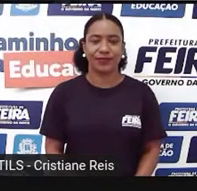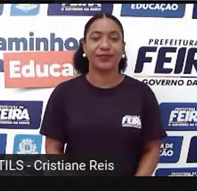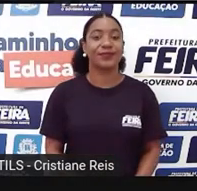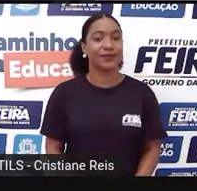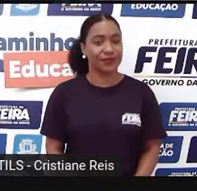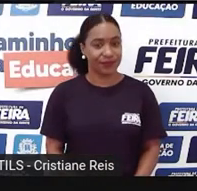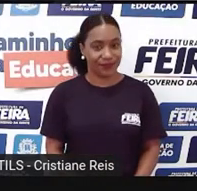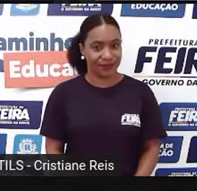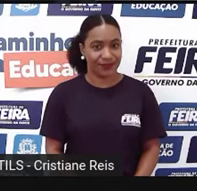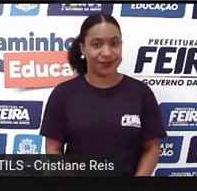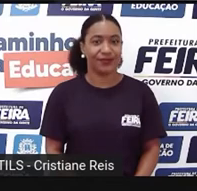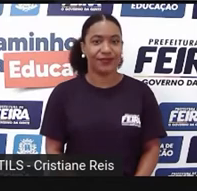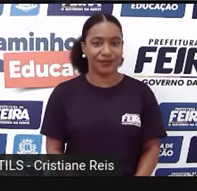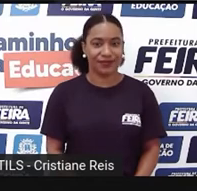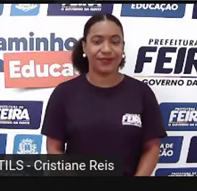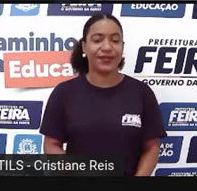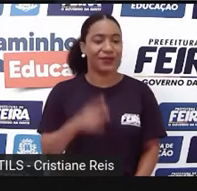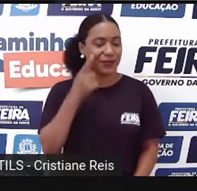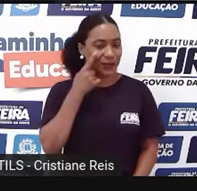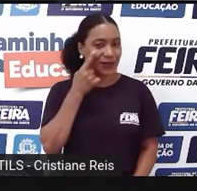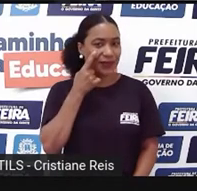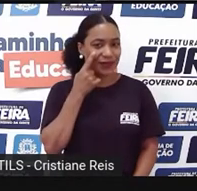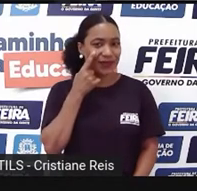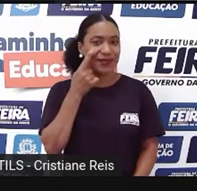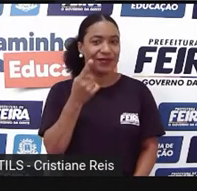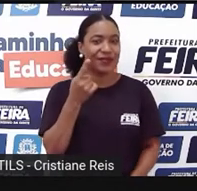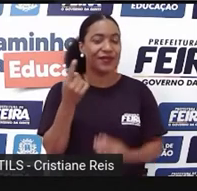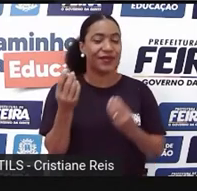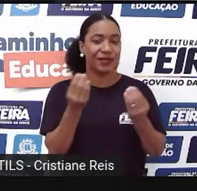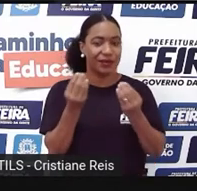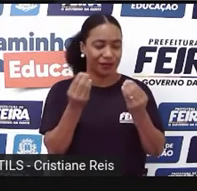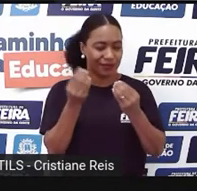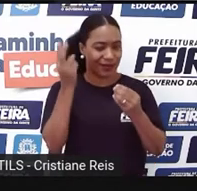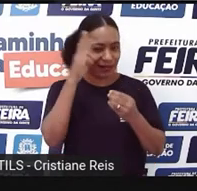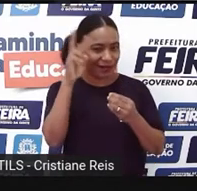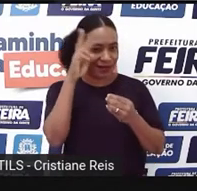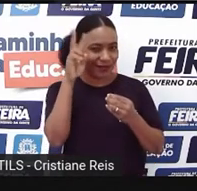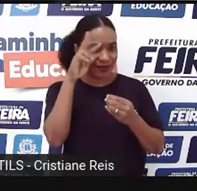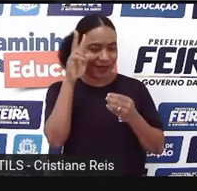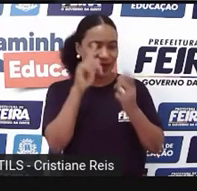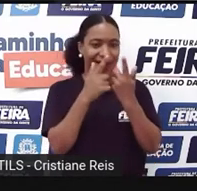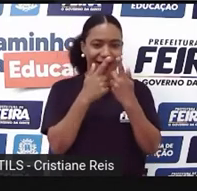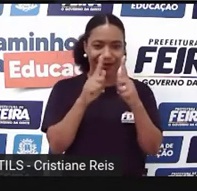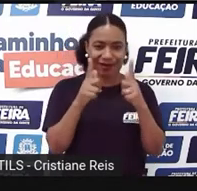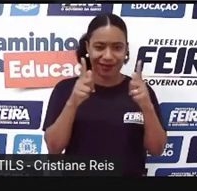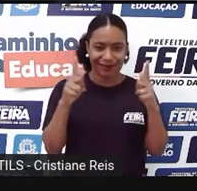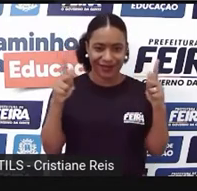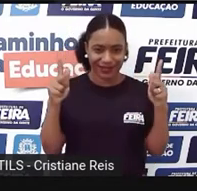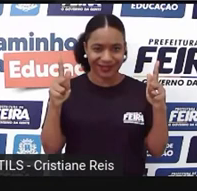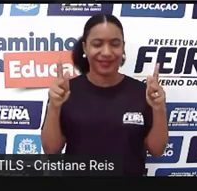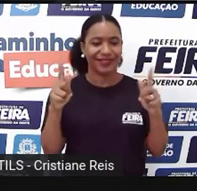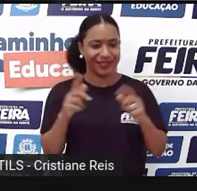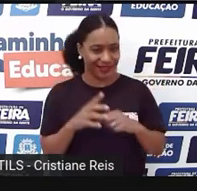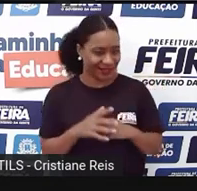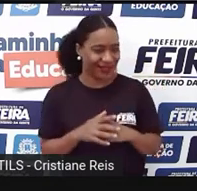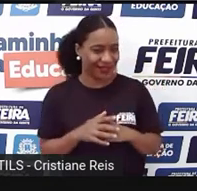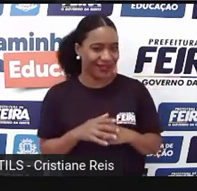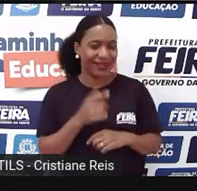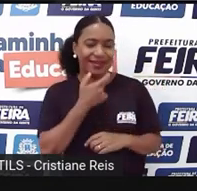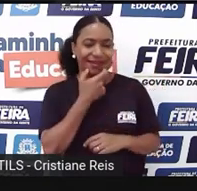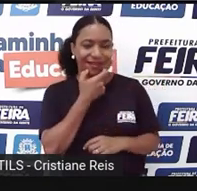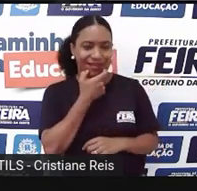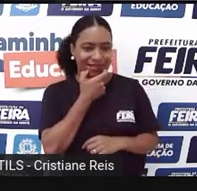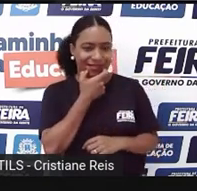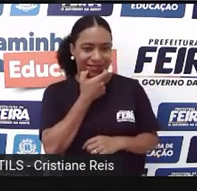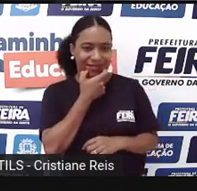English Grammar Então vamos fazer agora Uma revisão gramatical Vocês se lembram Que na aula passada Nós falamos sobre